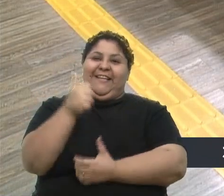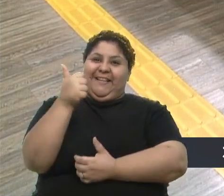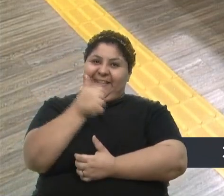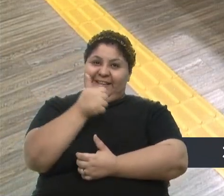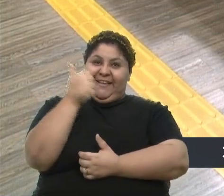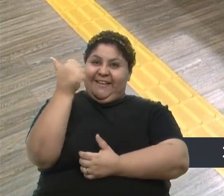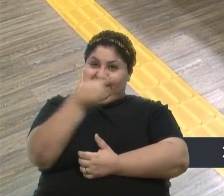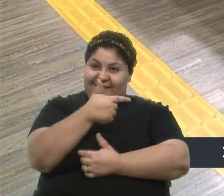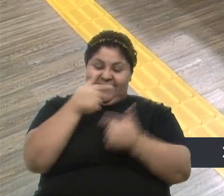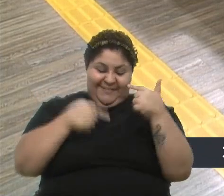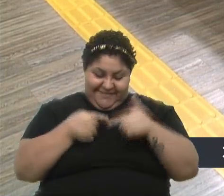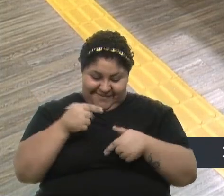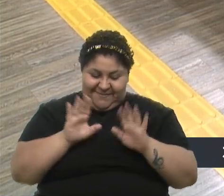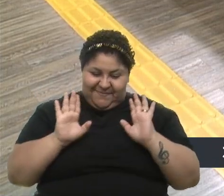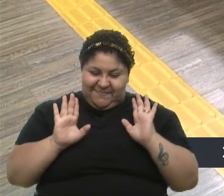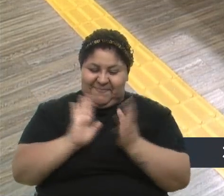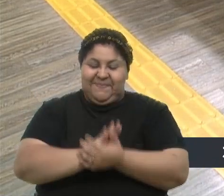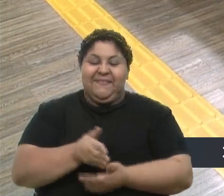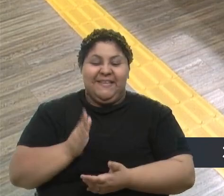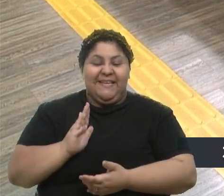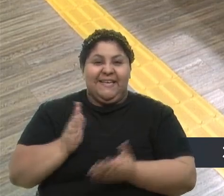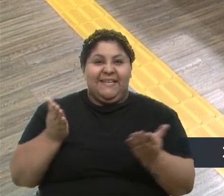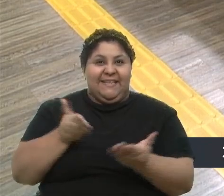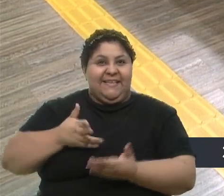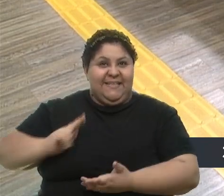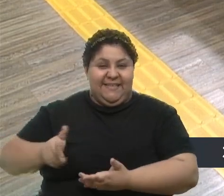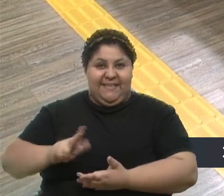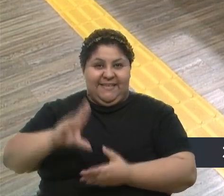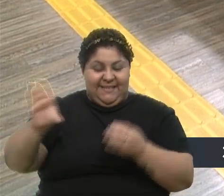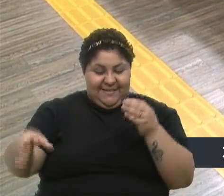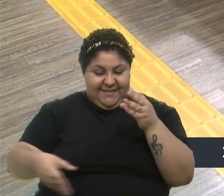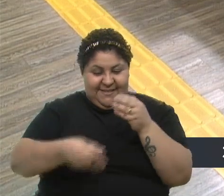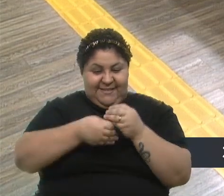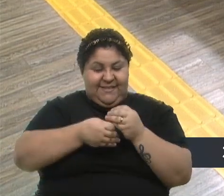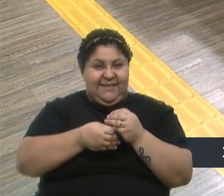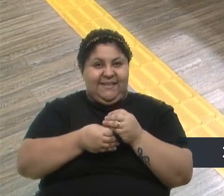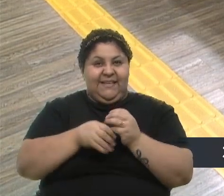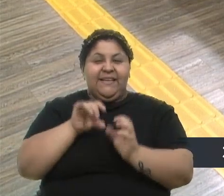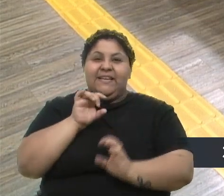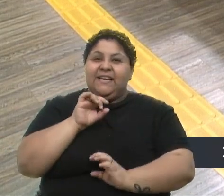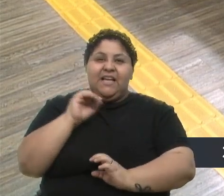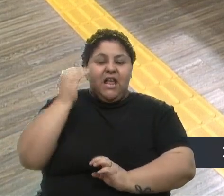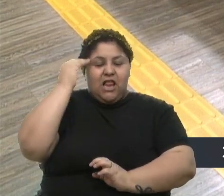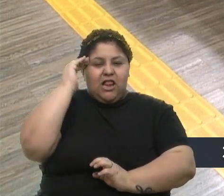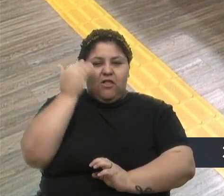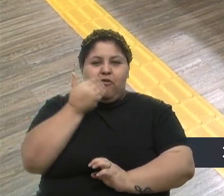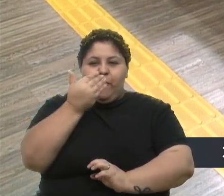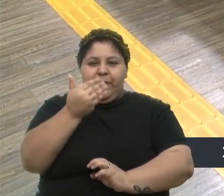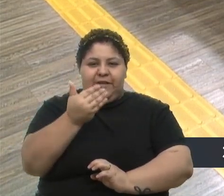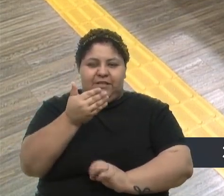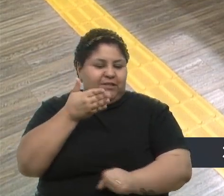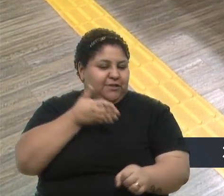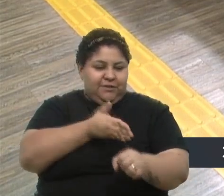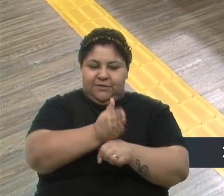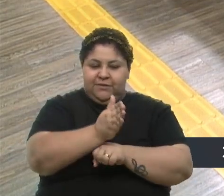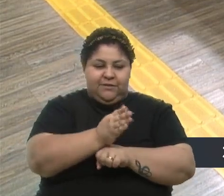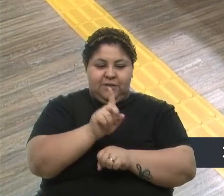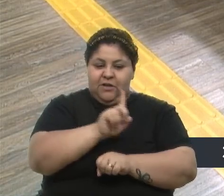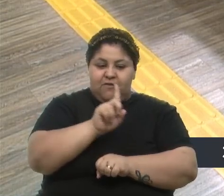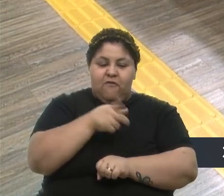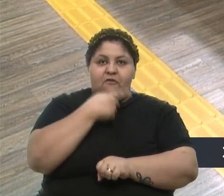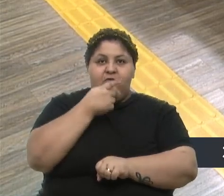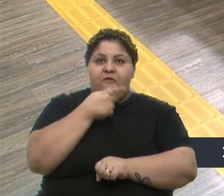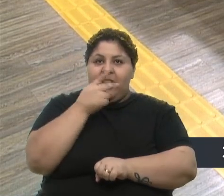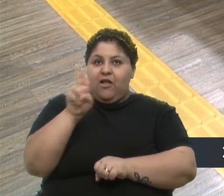discussão. Eu já sigo com os apartos solicitados, eu não pedi a autorização dela, então, eu não vou citar o nome da